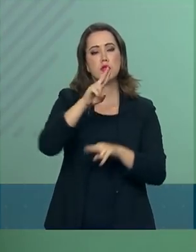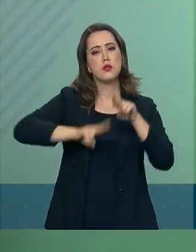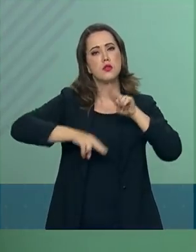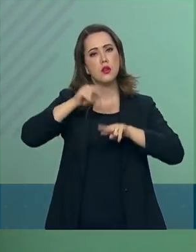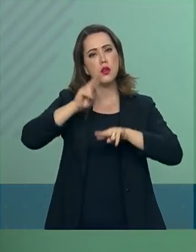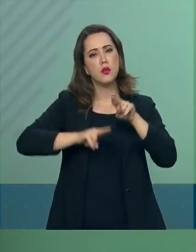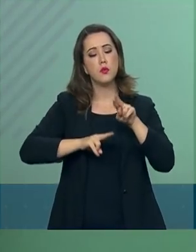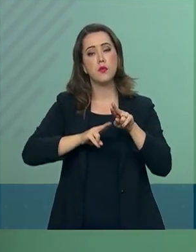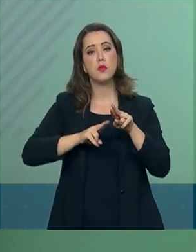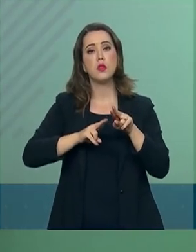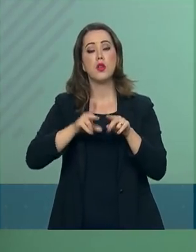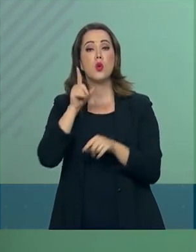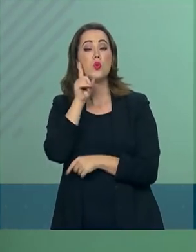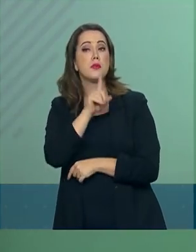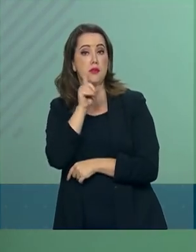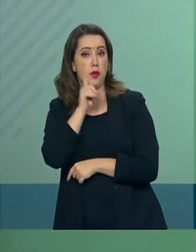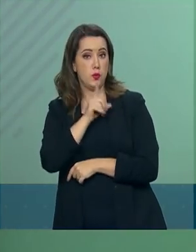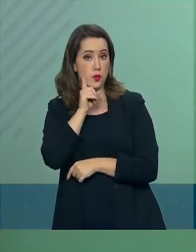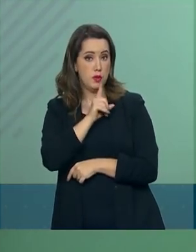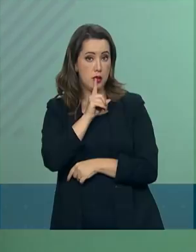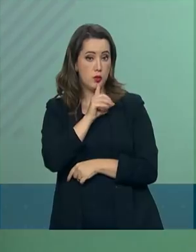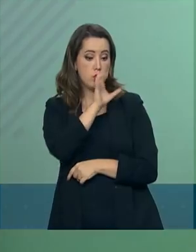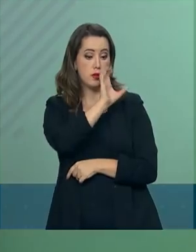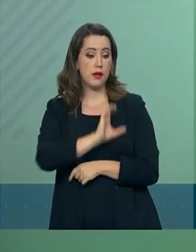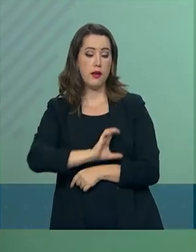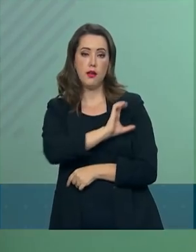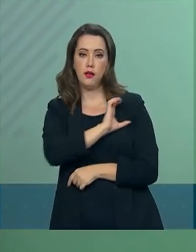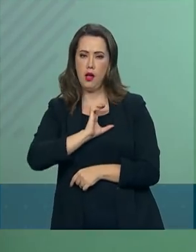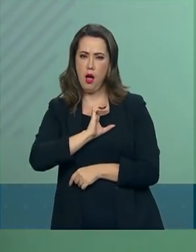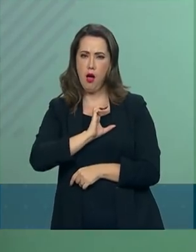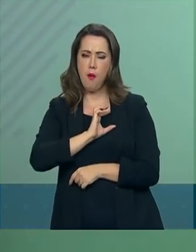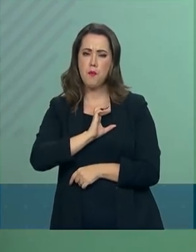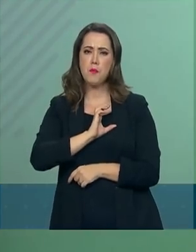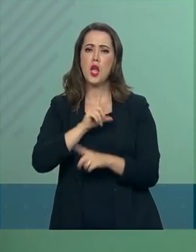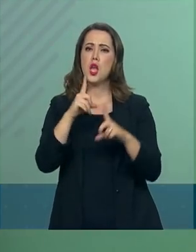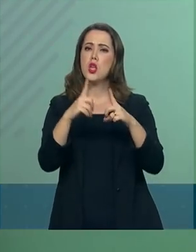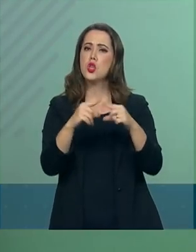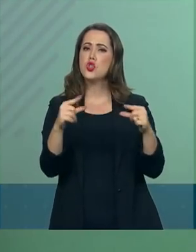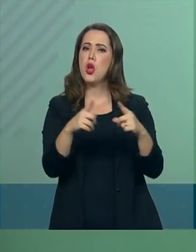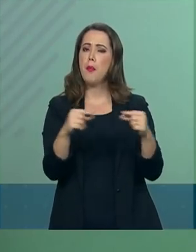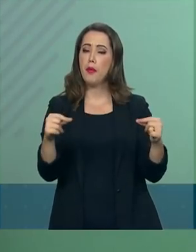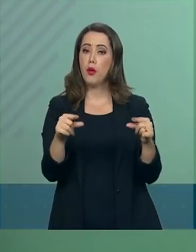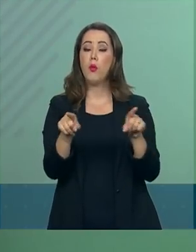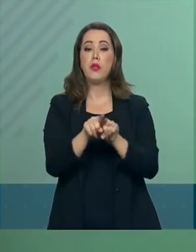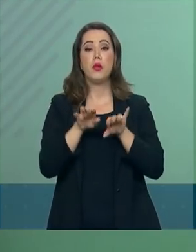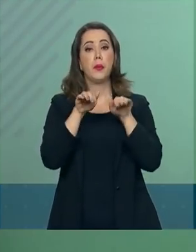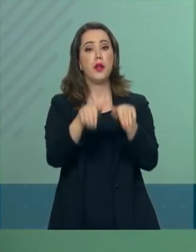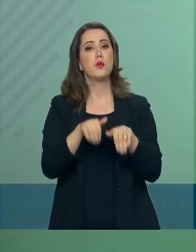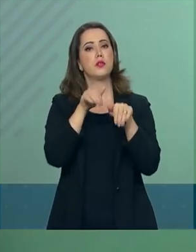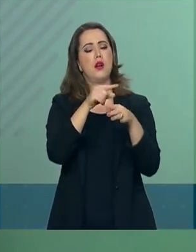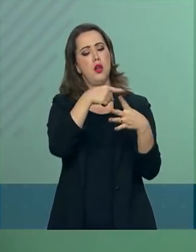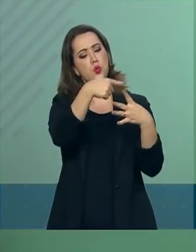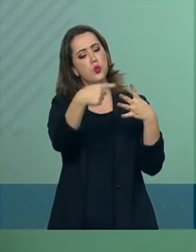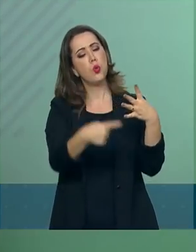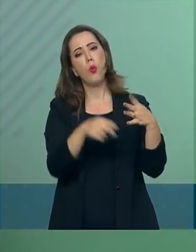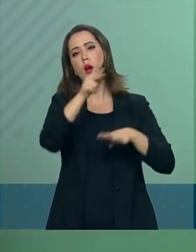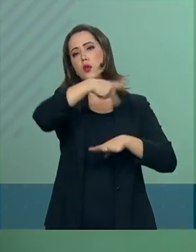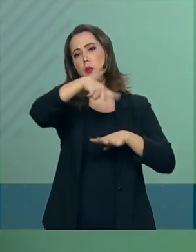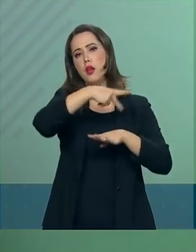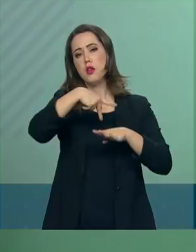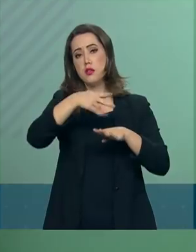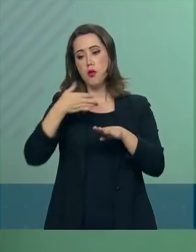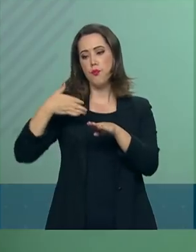para os Estados Unidos, Canadá, Japão e Austrália. Essa medida